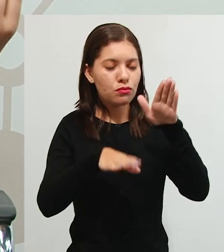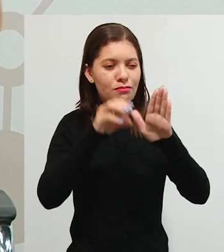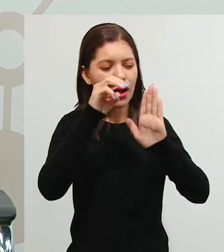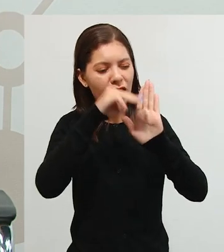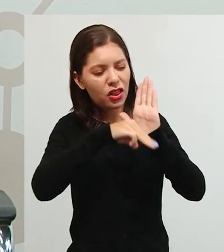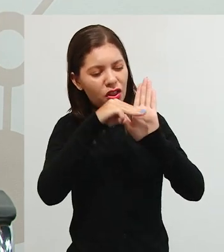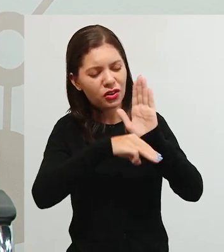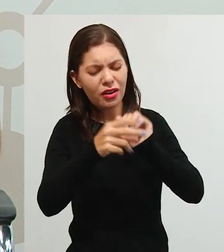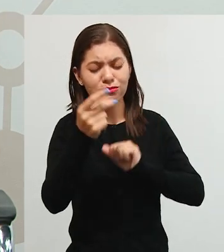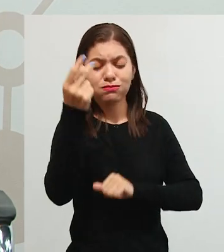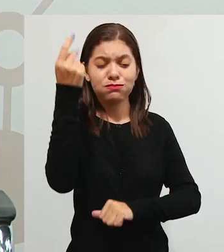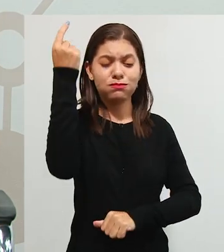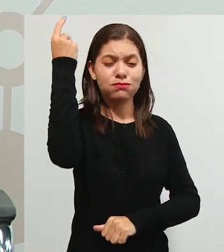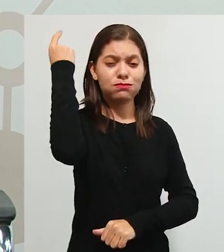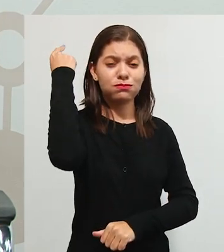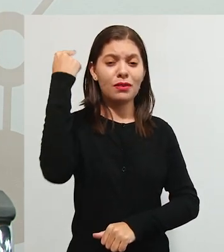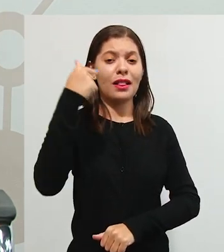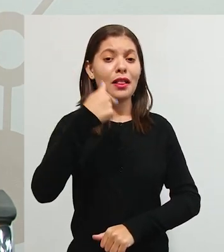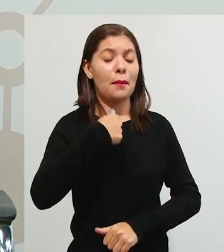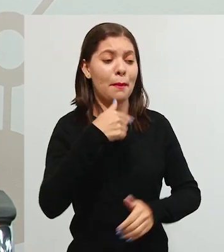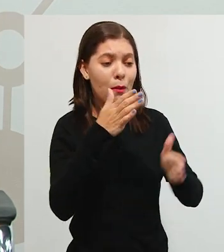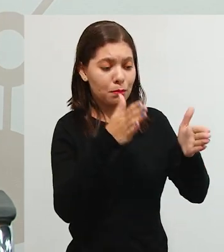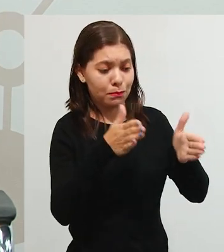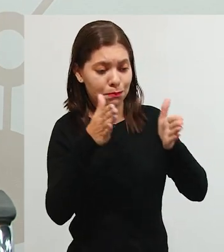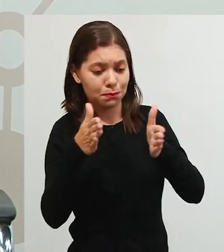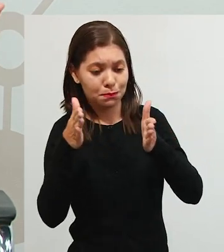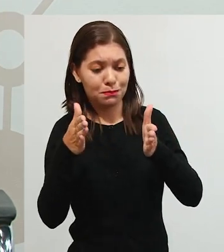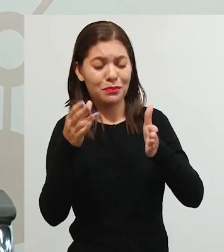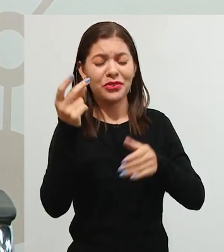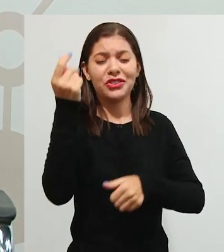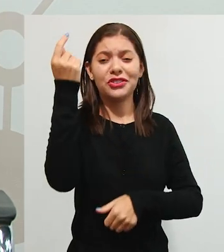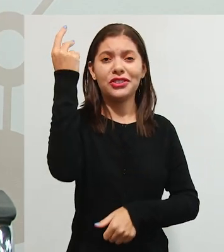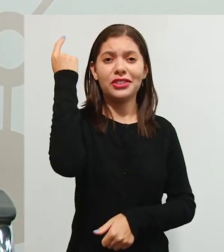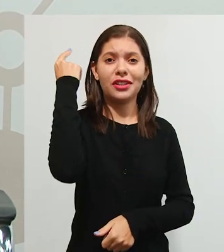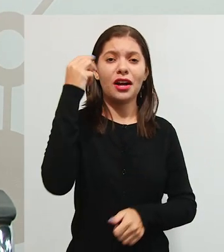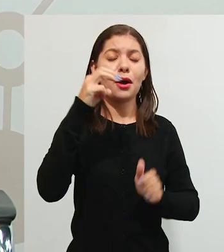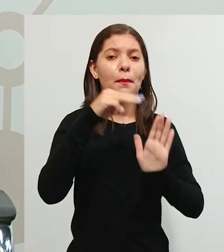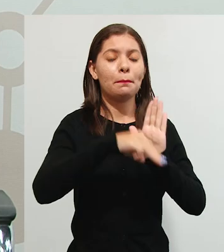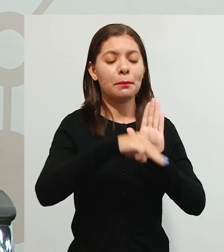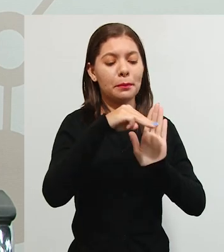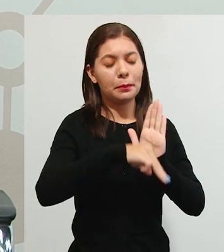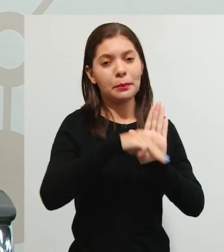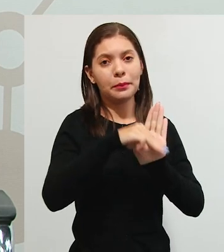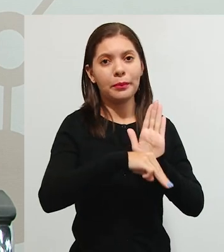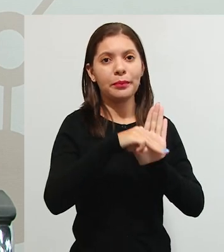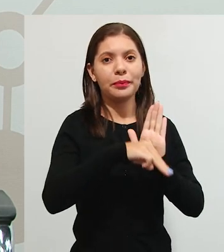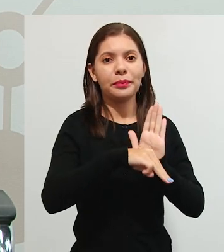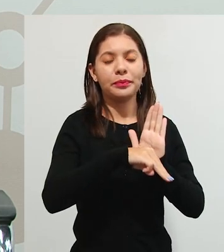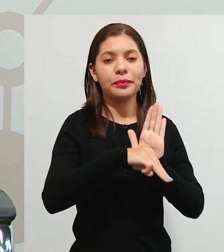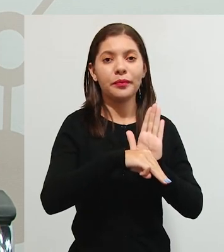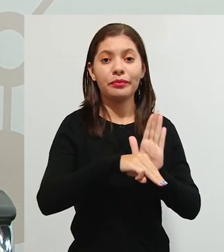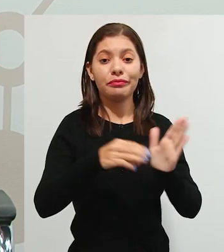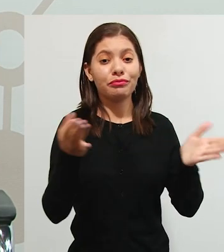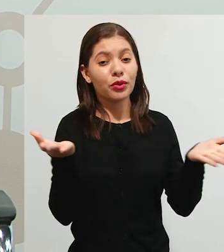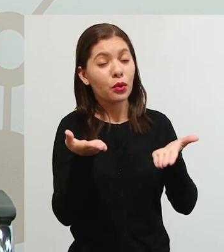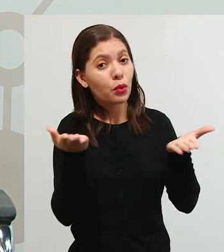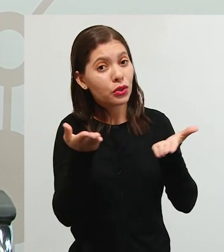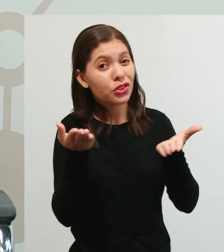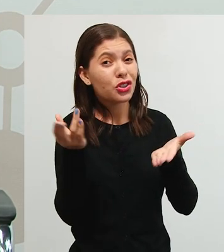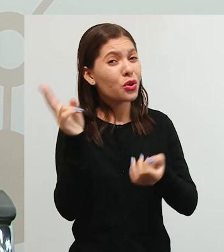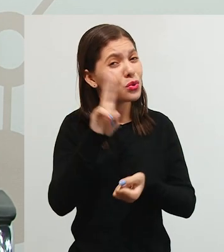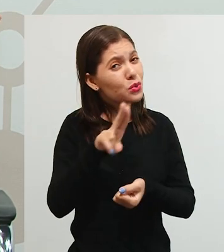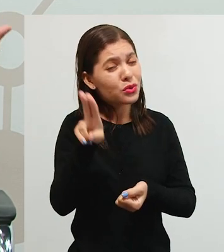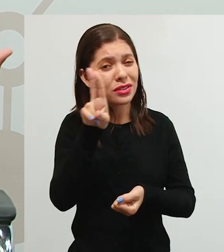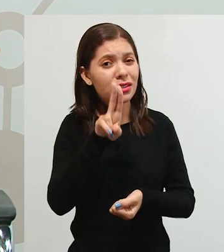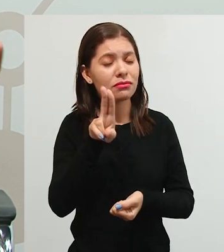antigas do nosso tempo, né professora? Essas metodologias elas hoje não se usam,